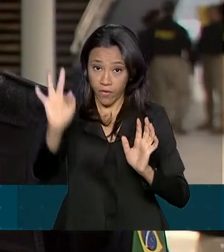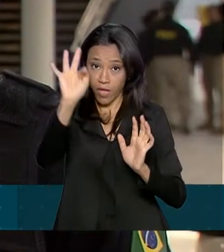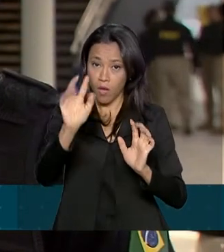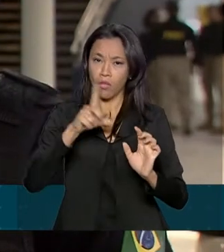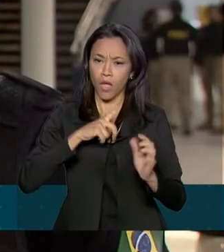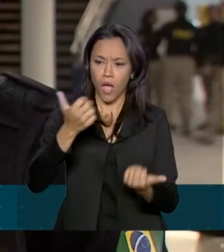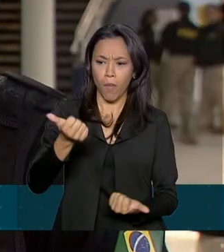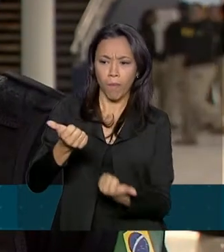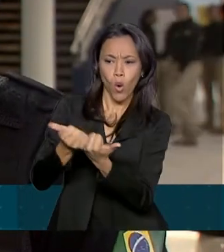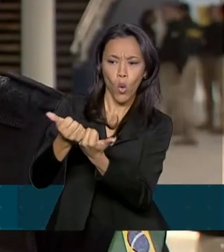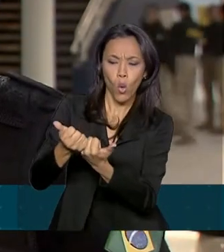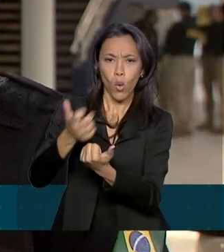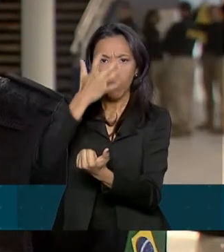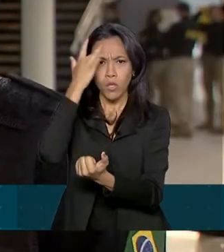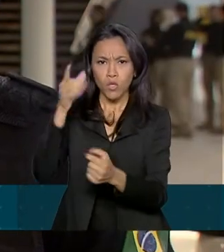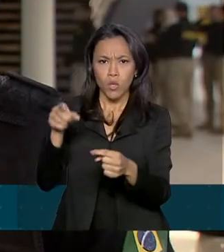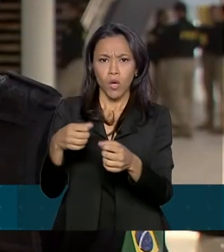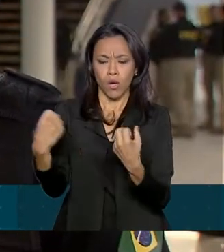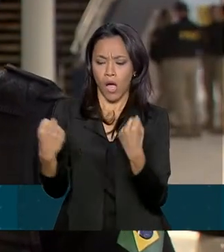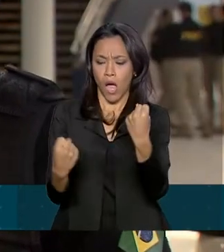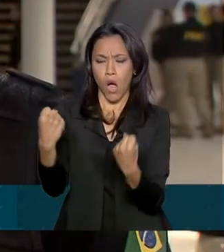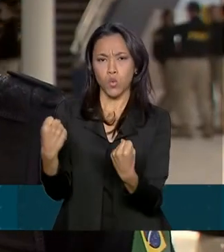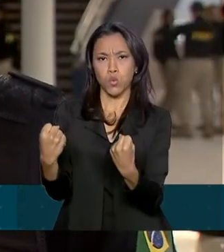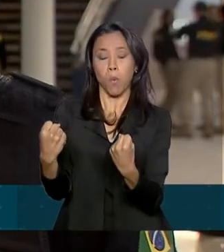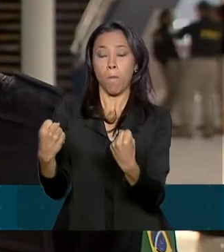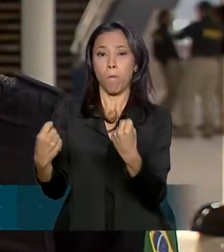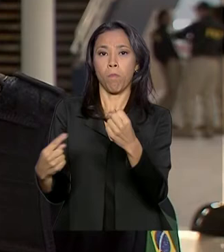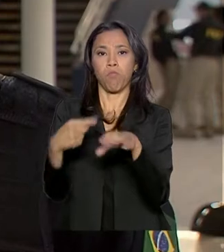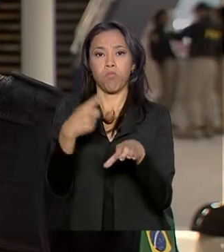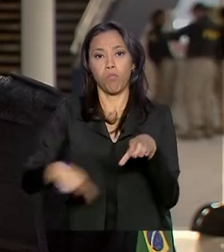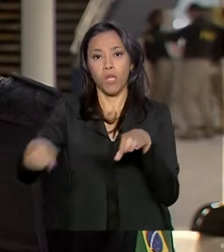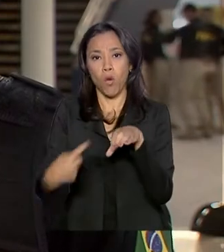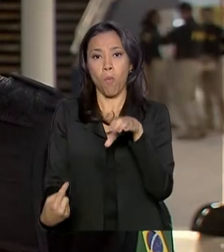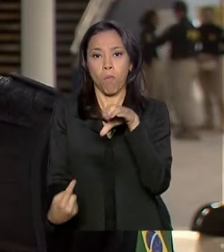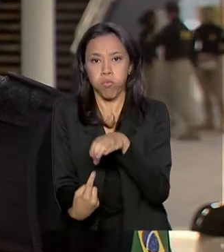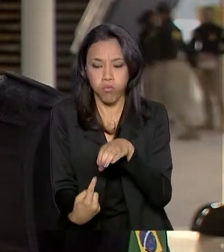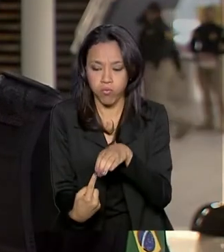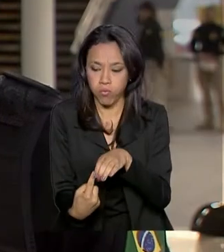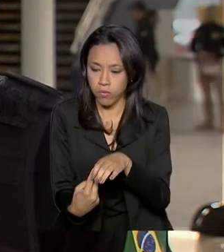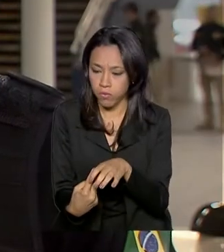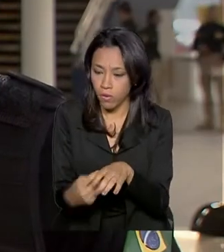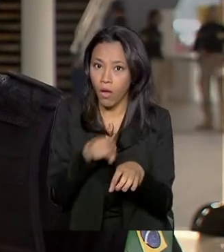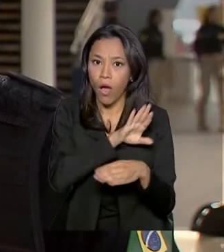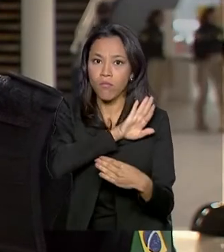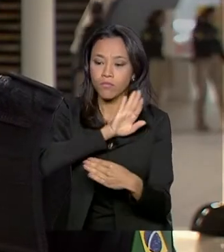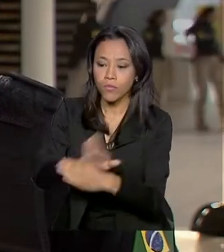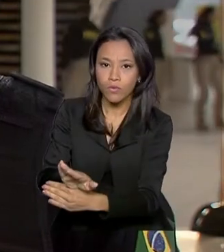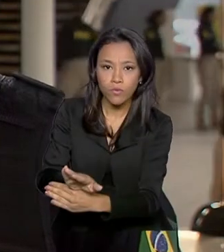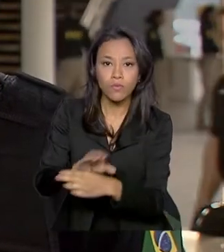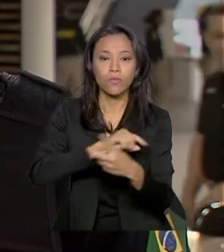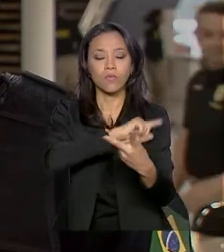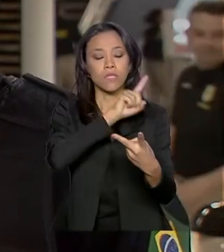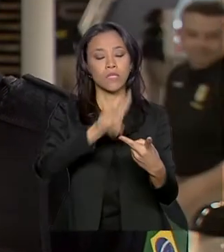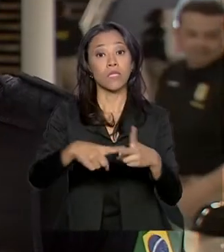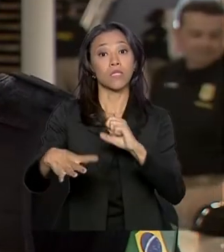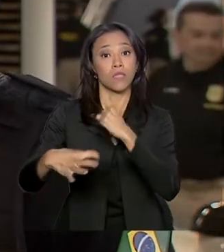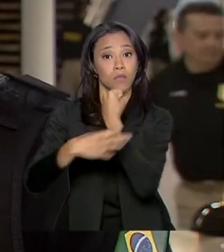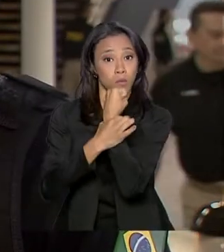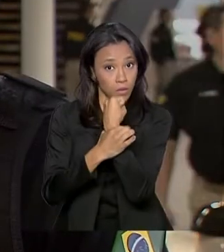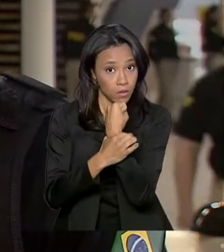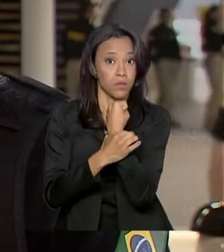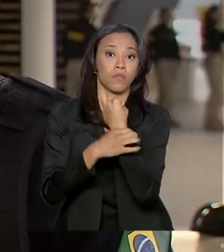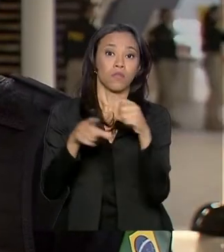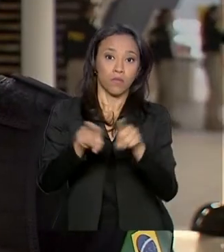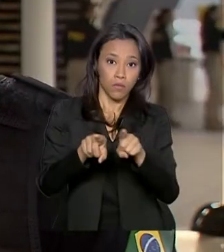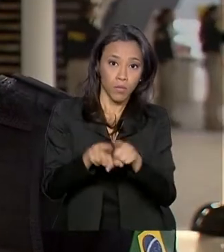o apoio a alguém que está com o pneu furado numa rodovia, a fiscalização de trânsito, orientação de procedimentos de segurança, a ações